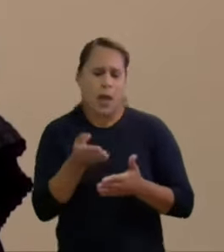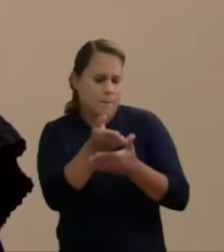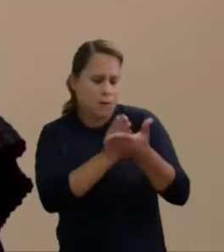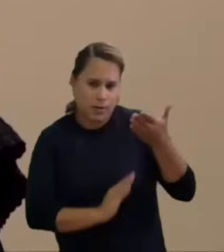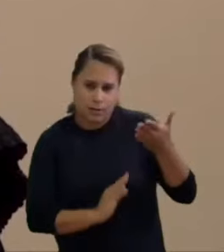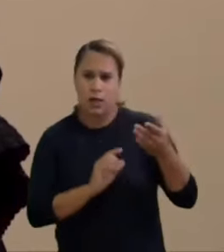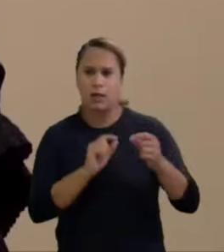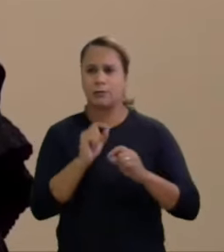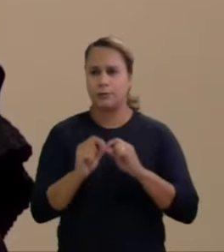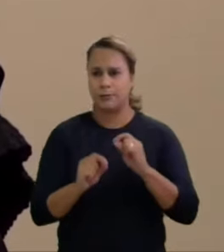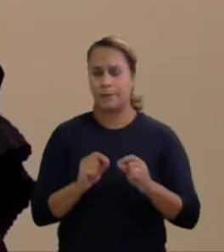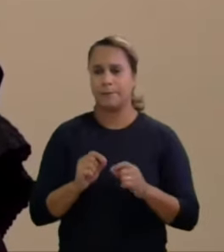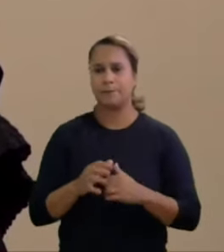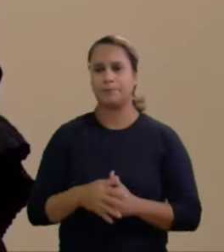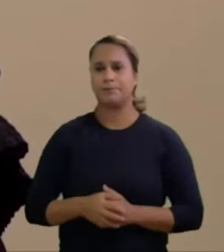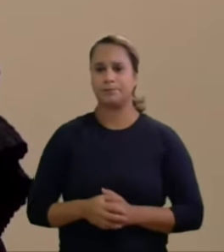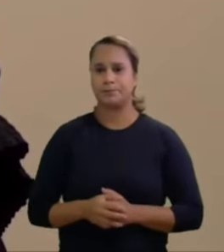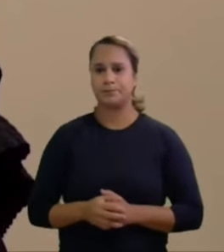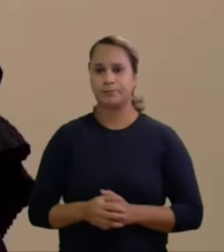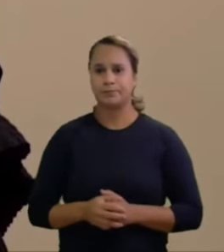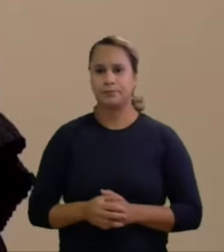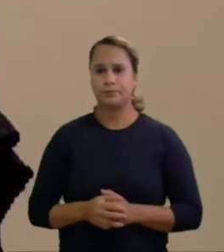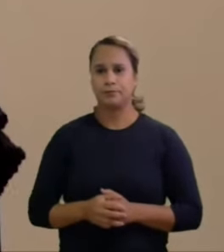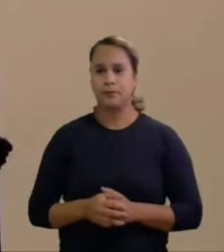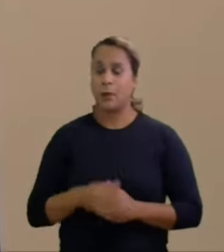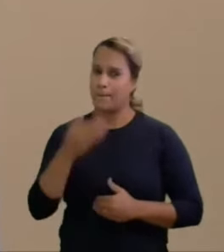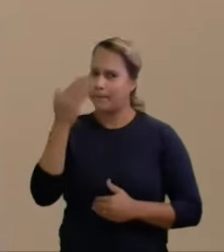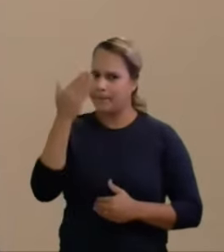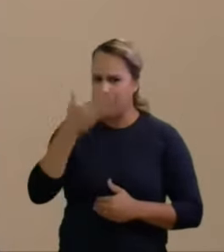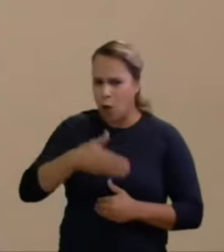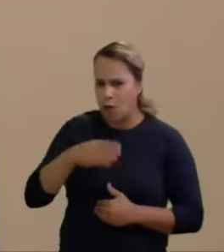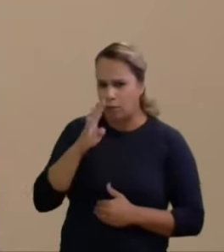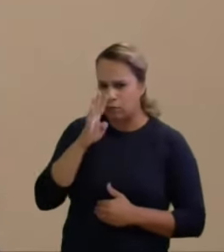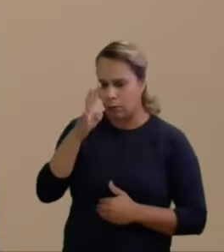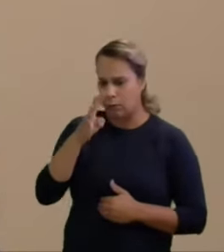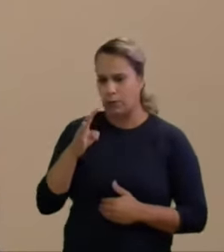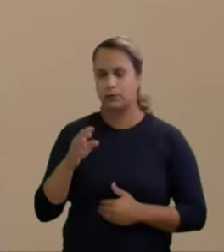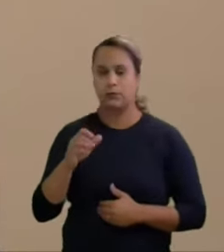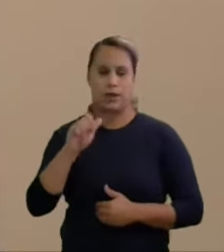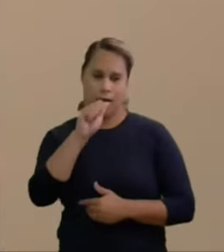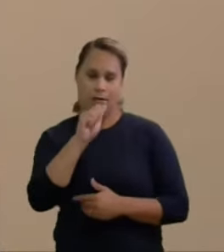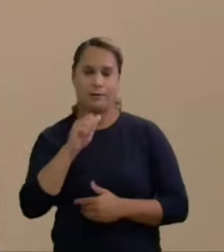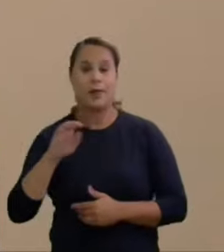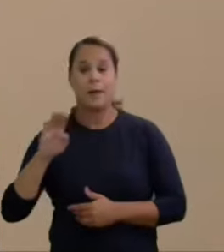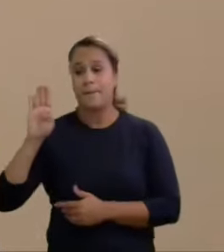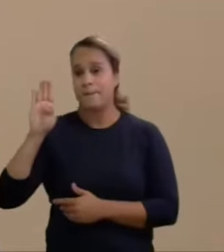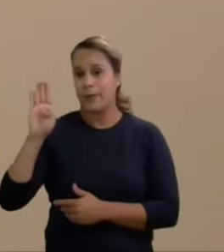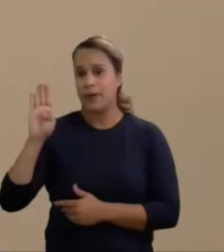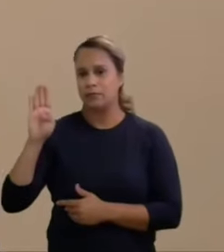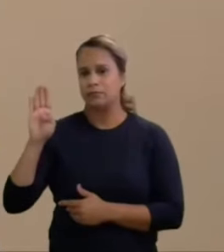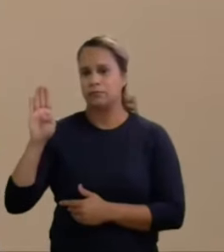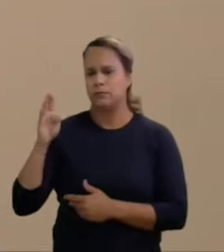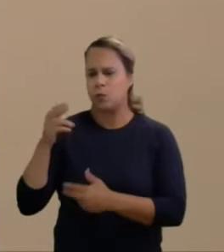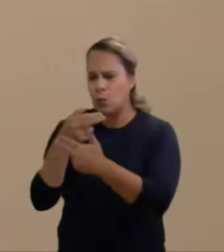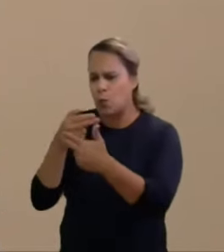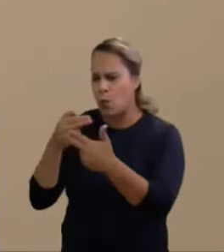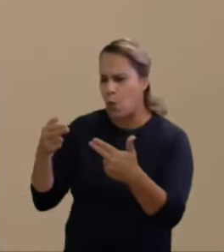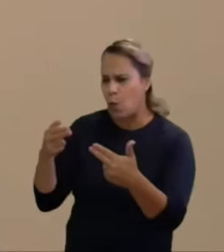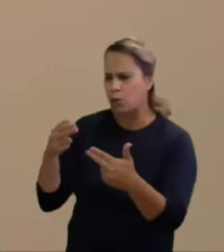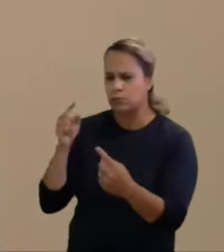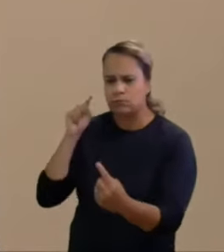constituem o núcleo da causa de pedir. Provas do abuso. E B, elementos objetivos, objetivos que autorizem